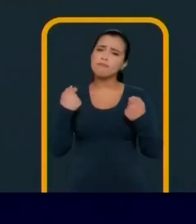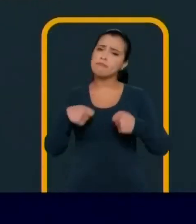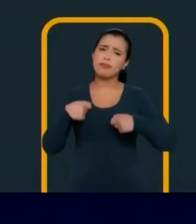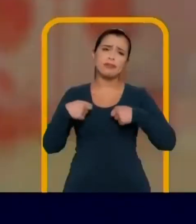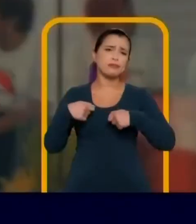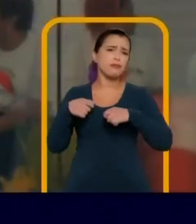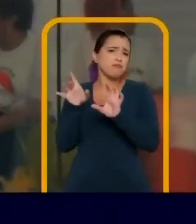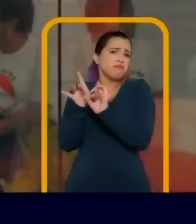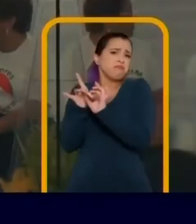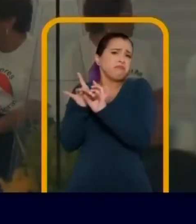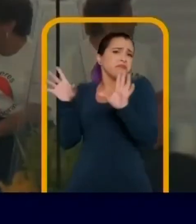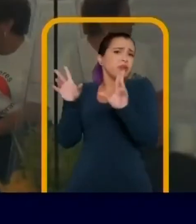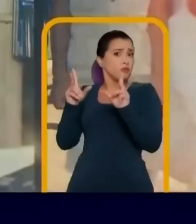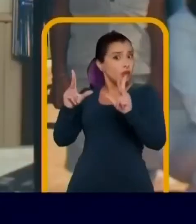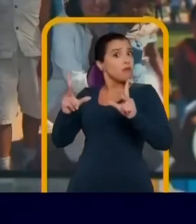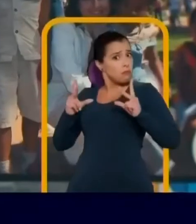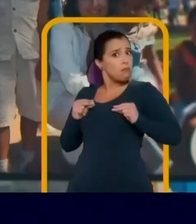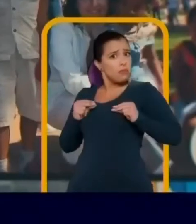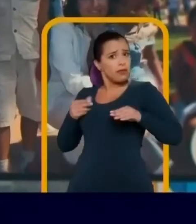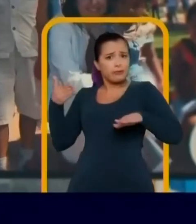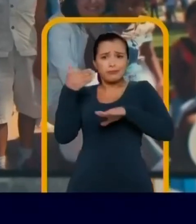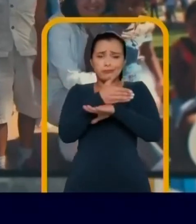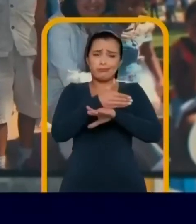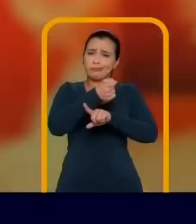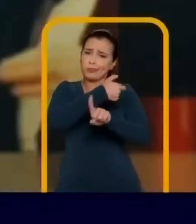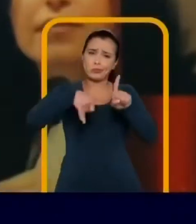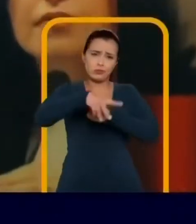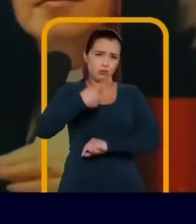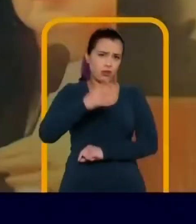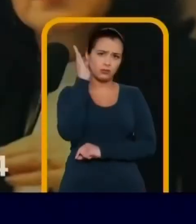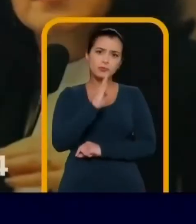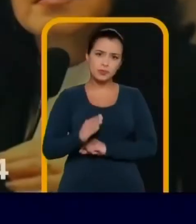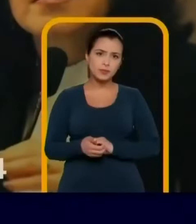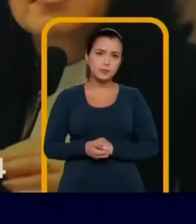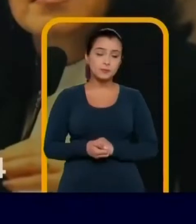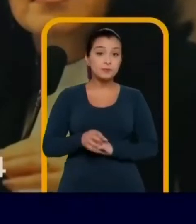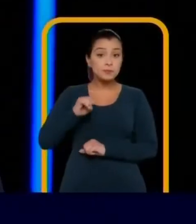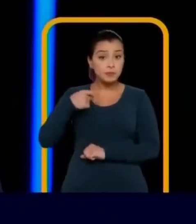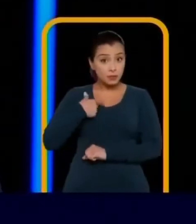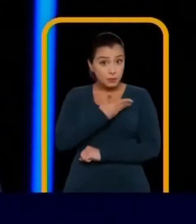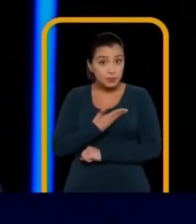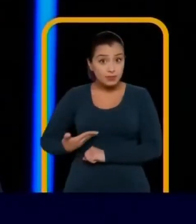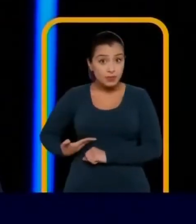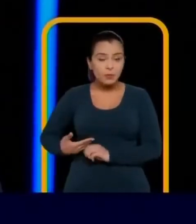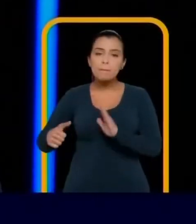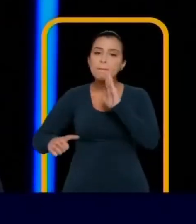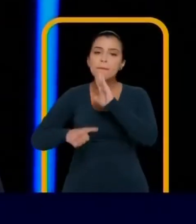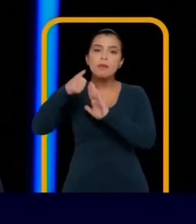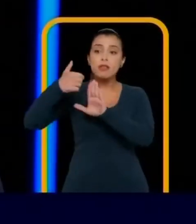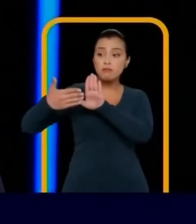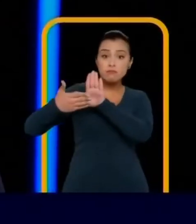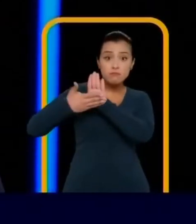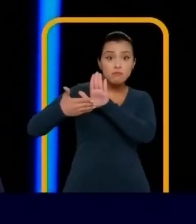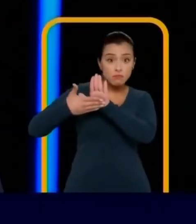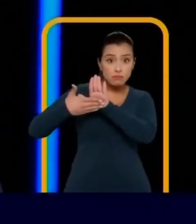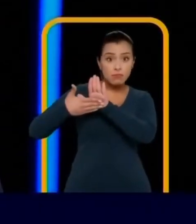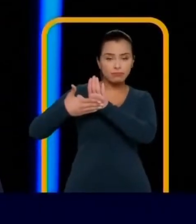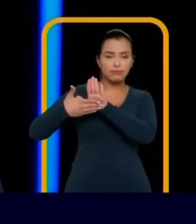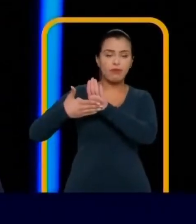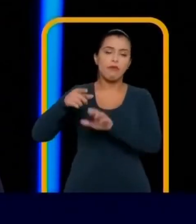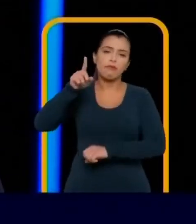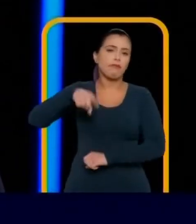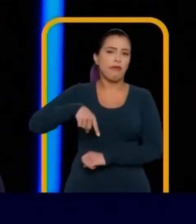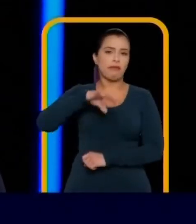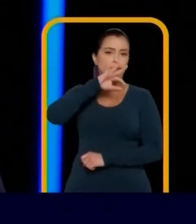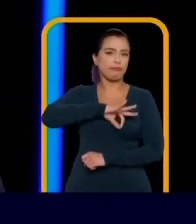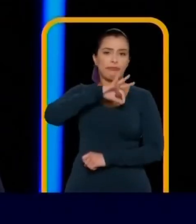mulher precisa ter o espaço que ela merece na sociedade brasileira. Se eu virar presidente, o primeiro projeto que eu vou